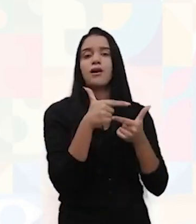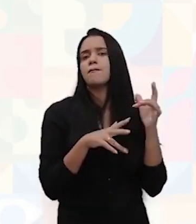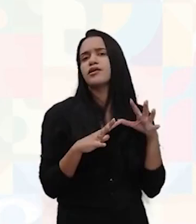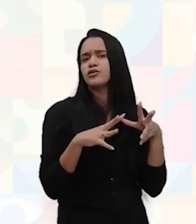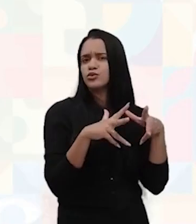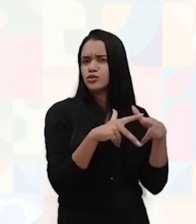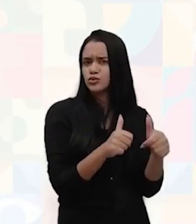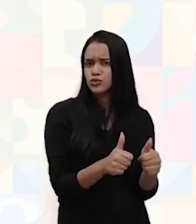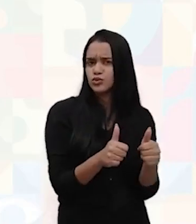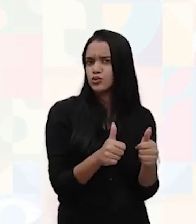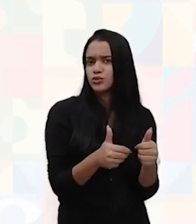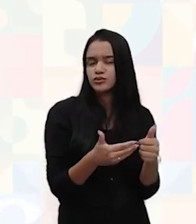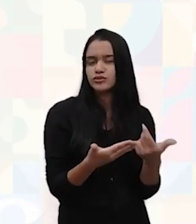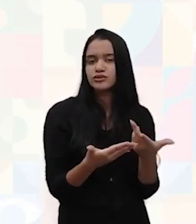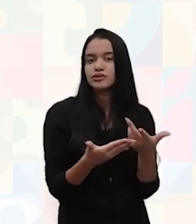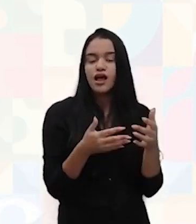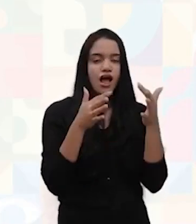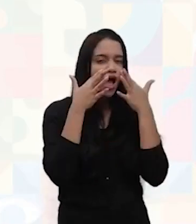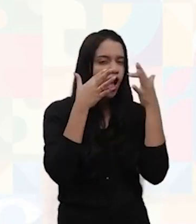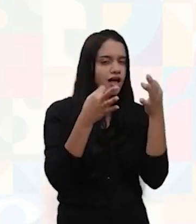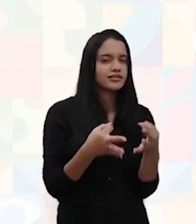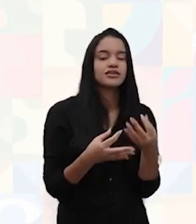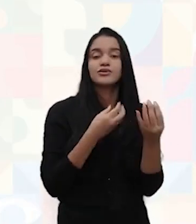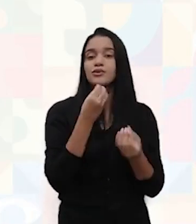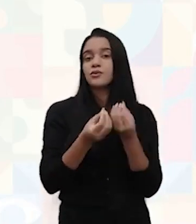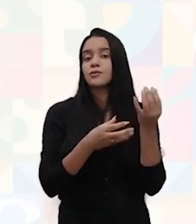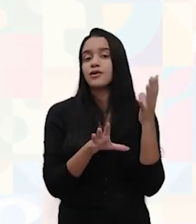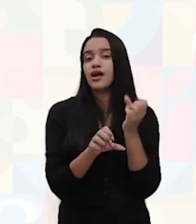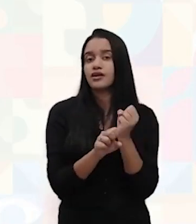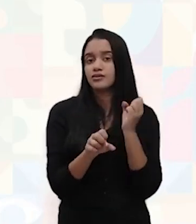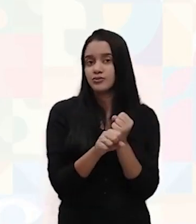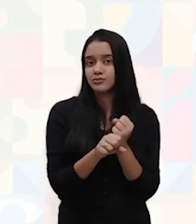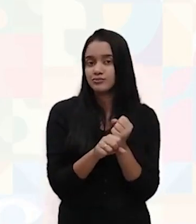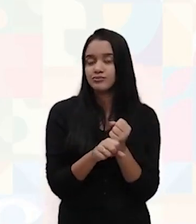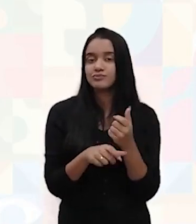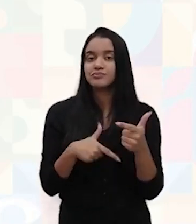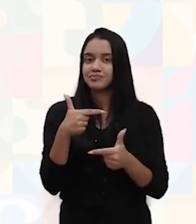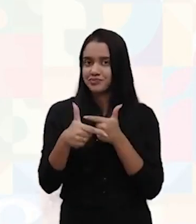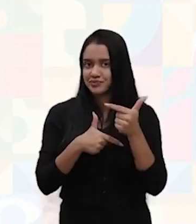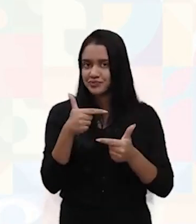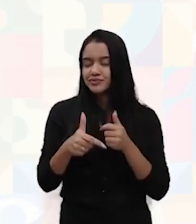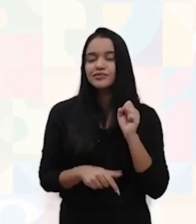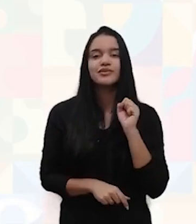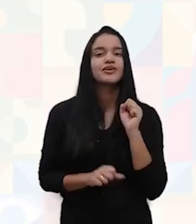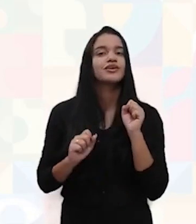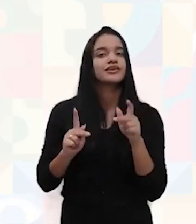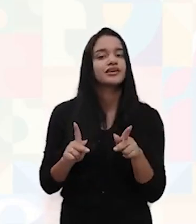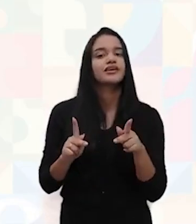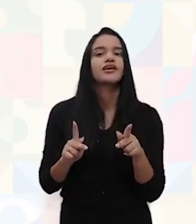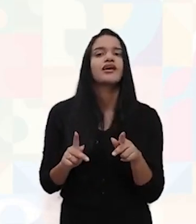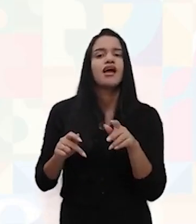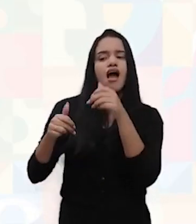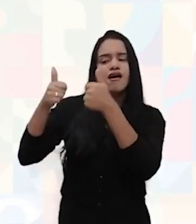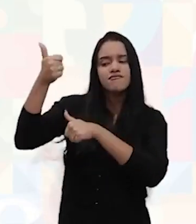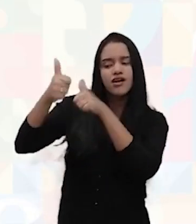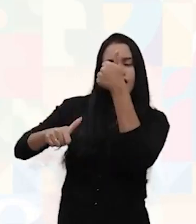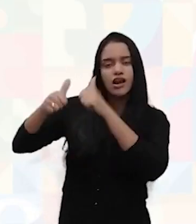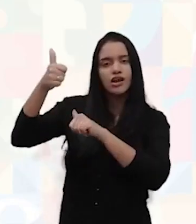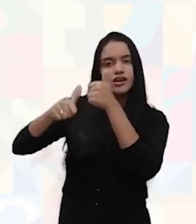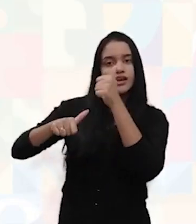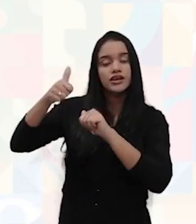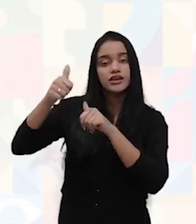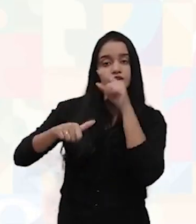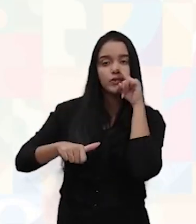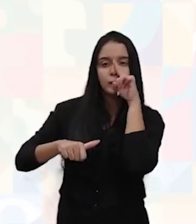estão muito atentos a como calcular essa questão do serviço. Avalie os riscos e também as